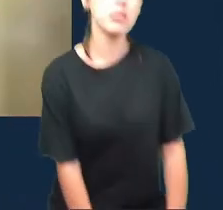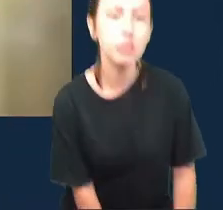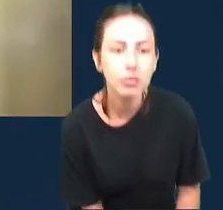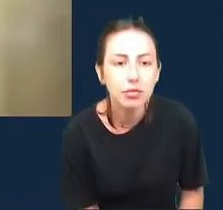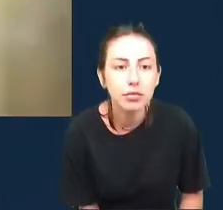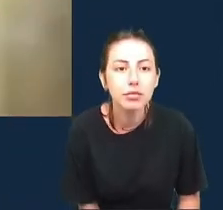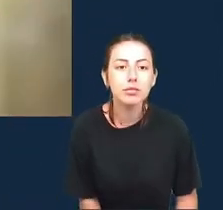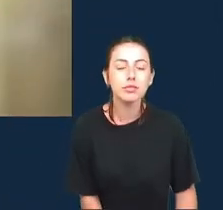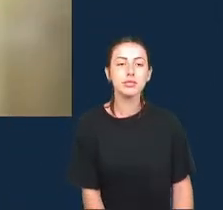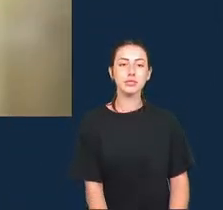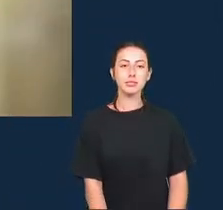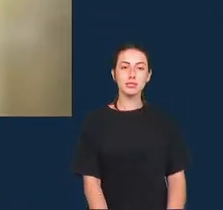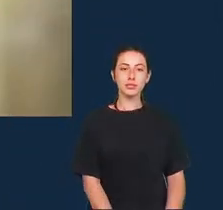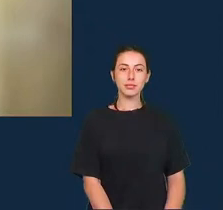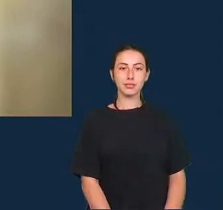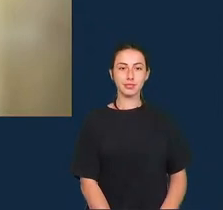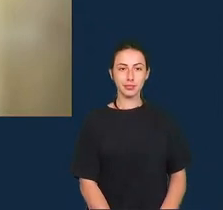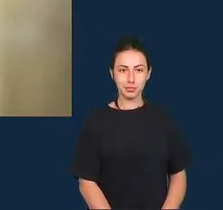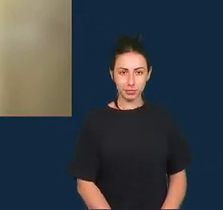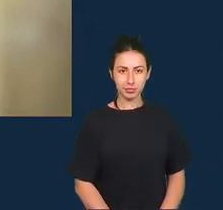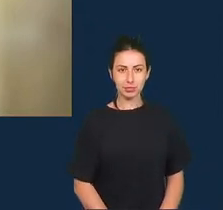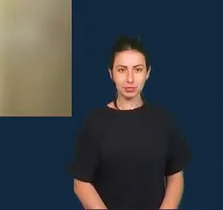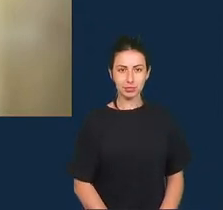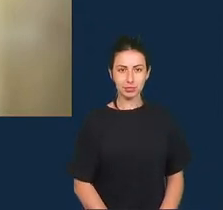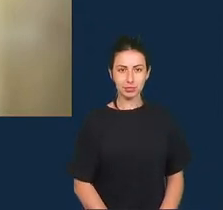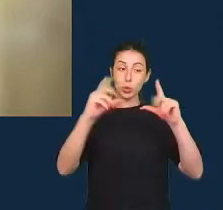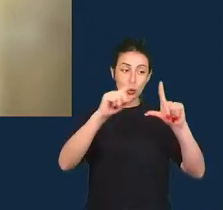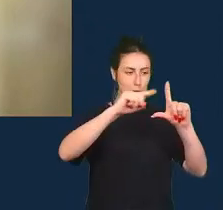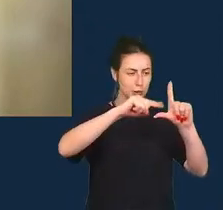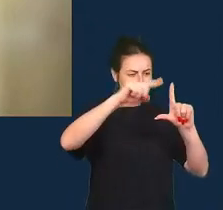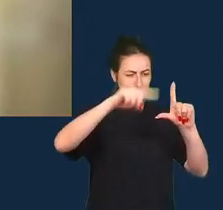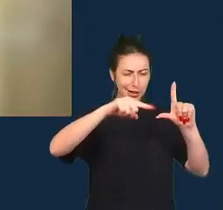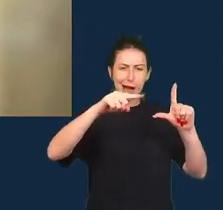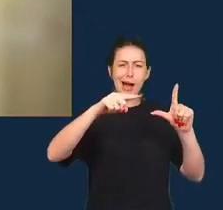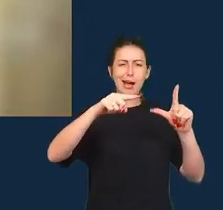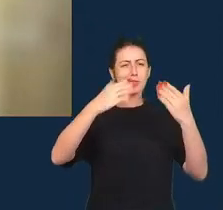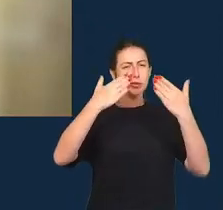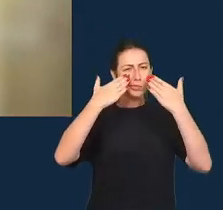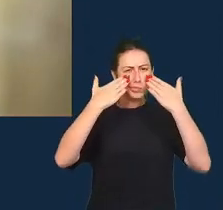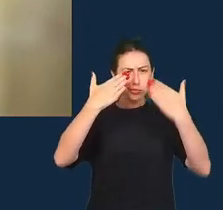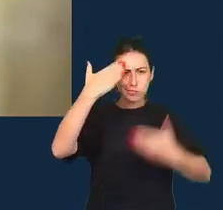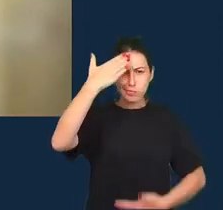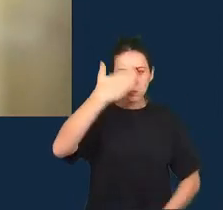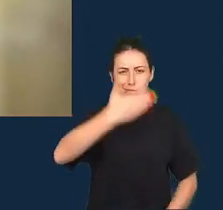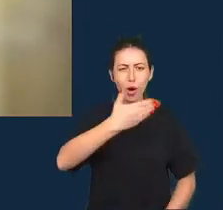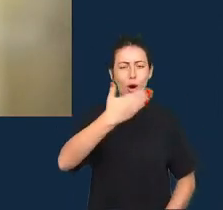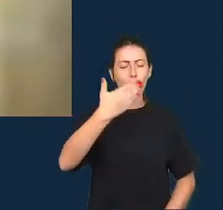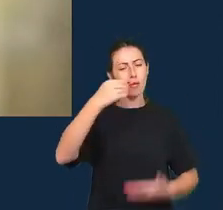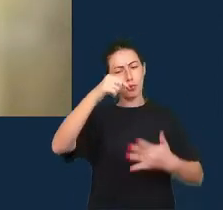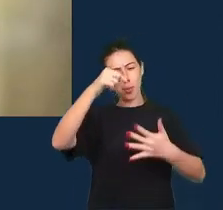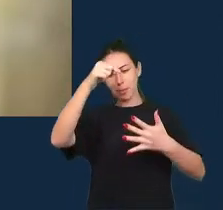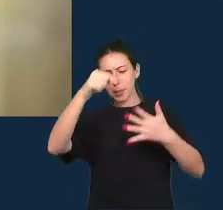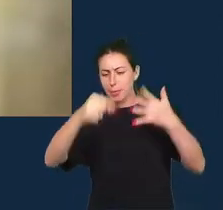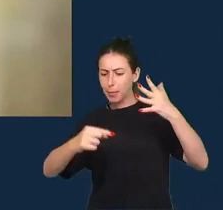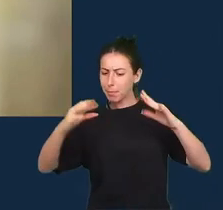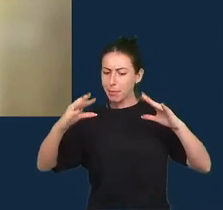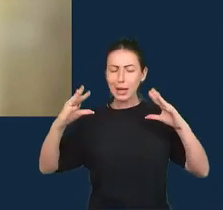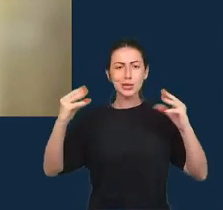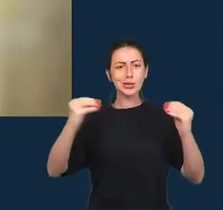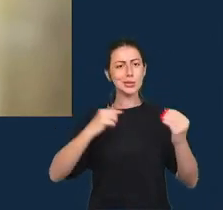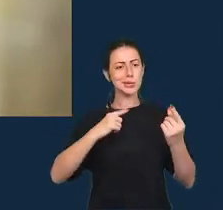alegações etc como o tchedric estava falando por que que foi tão contestado e